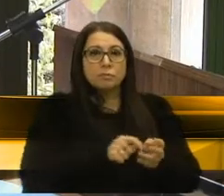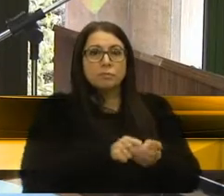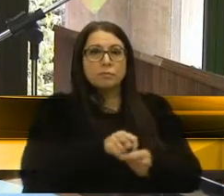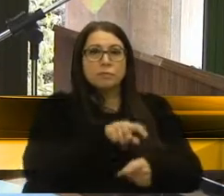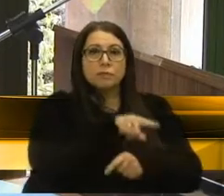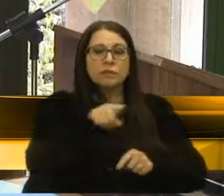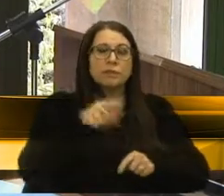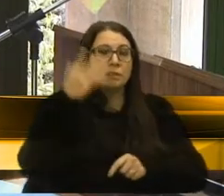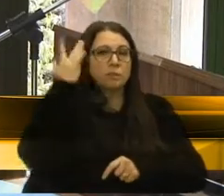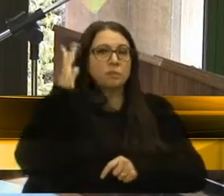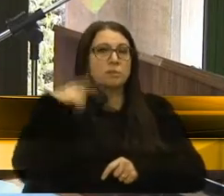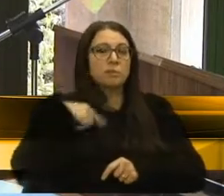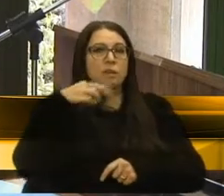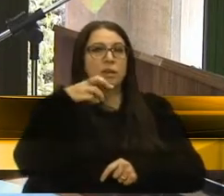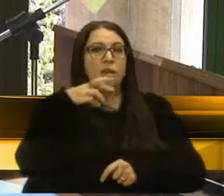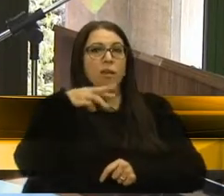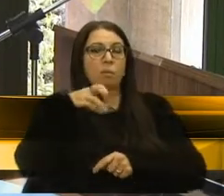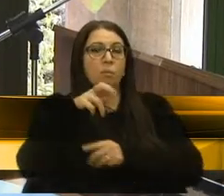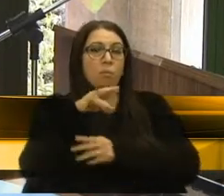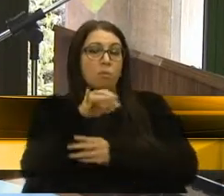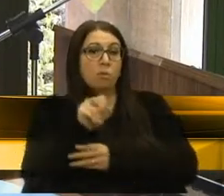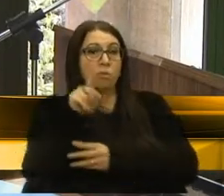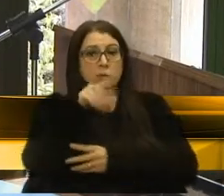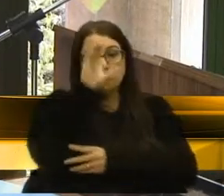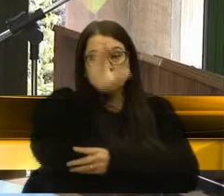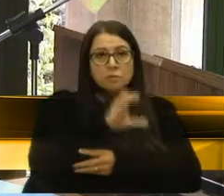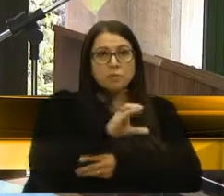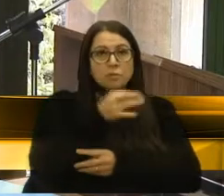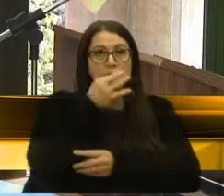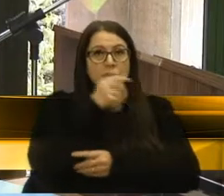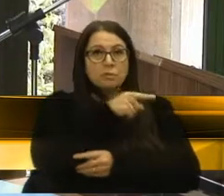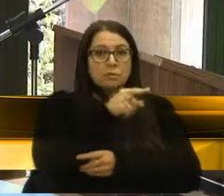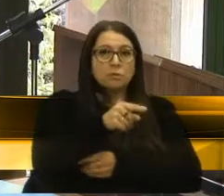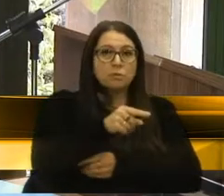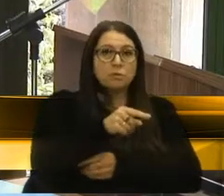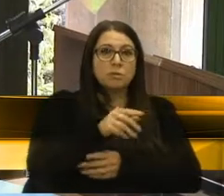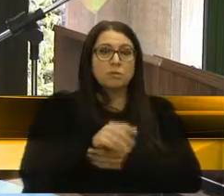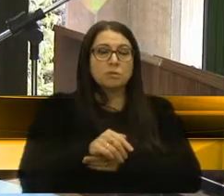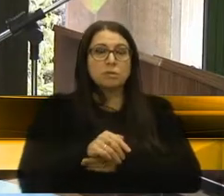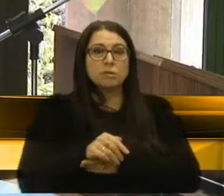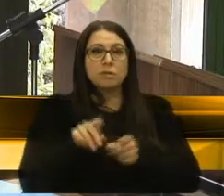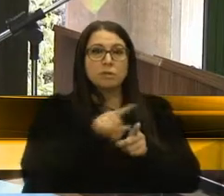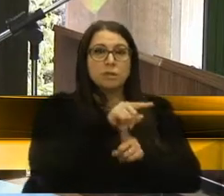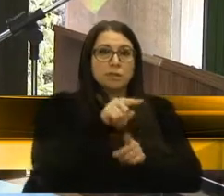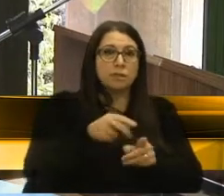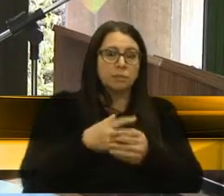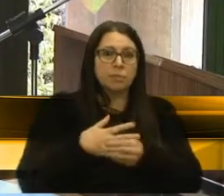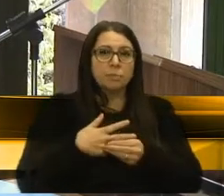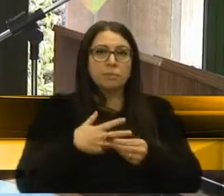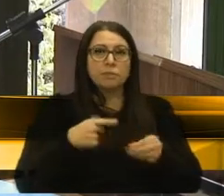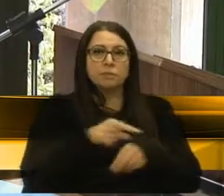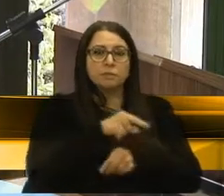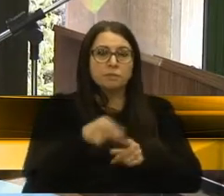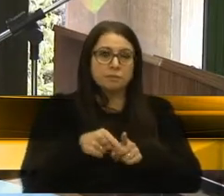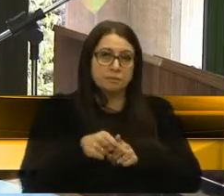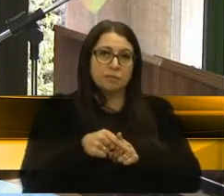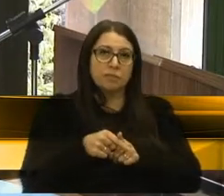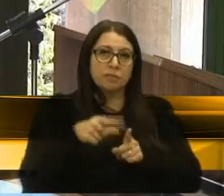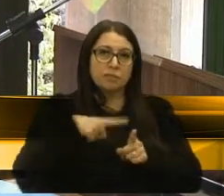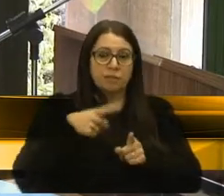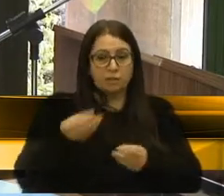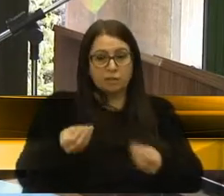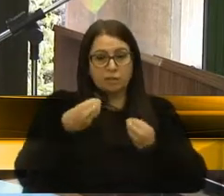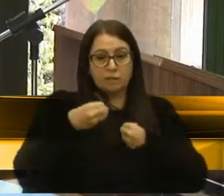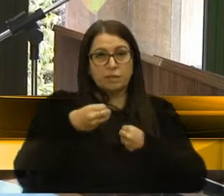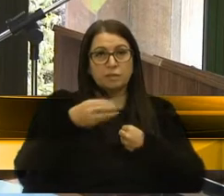sabia exatamente se o Marcos Kirst era um cidadão caxiense, se era daqui, de onde era. Até pensei que ele já tivesse recebido esse